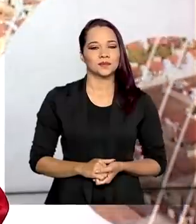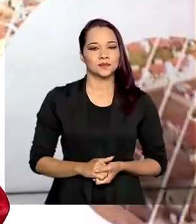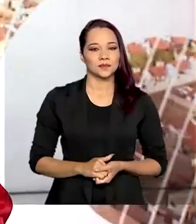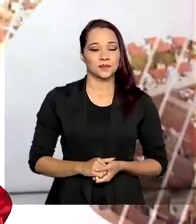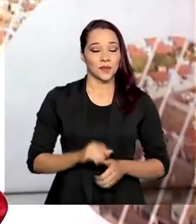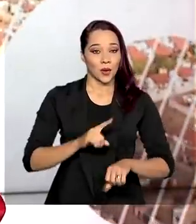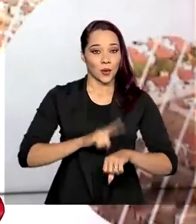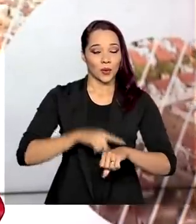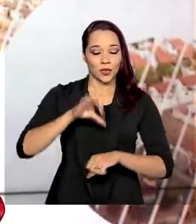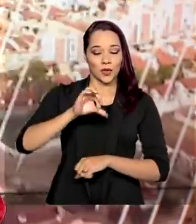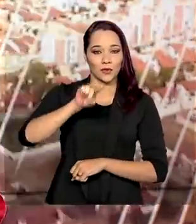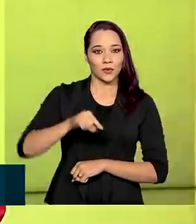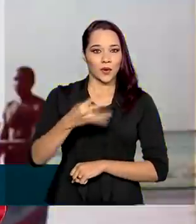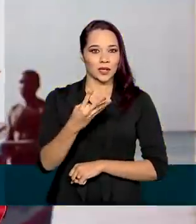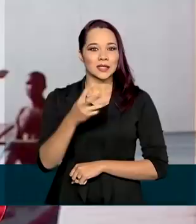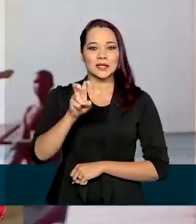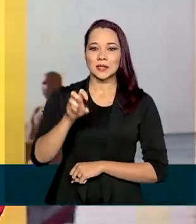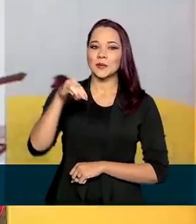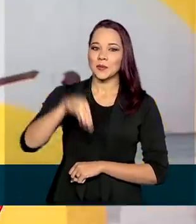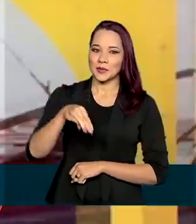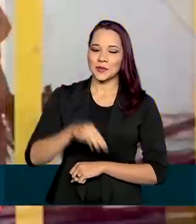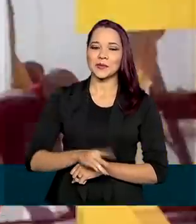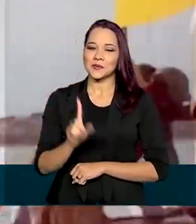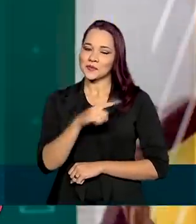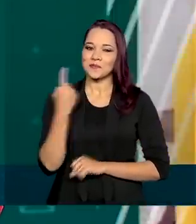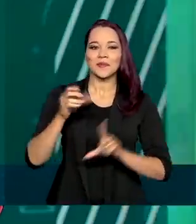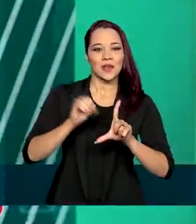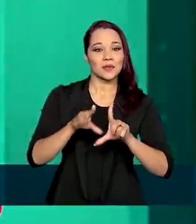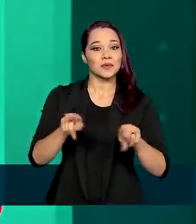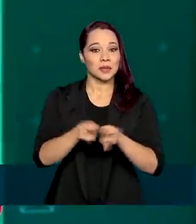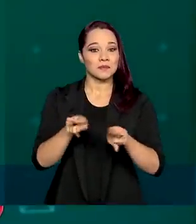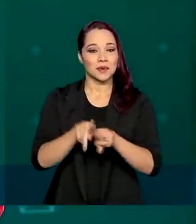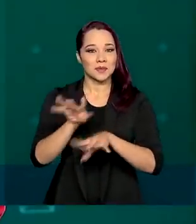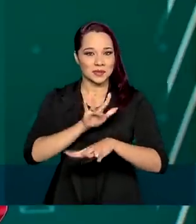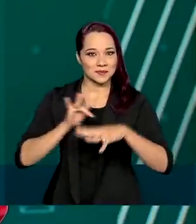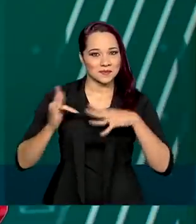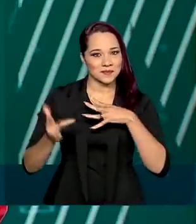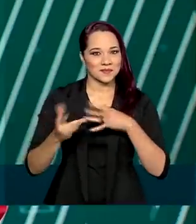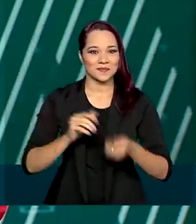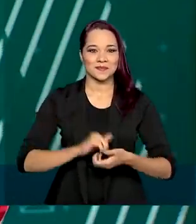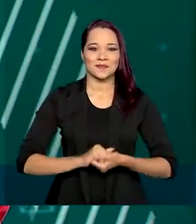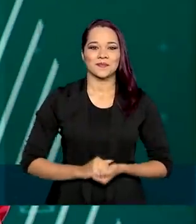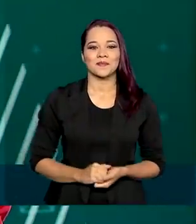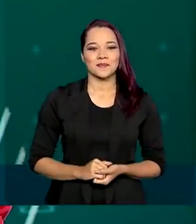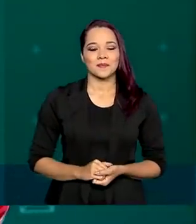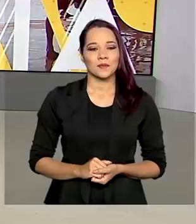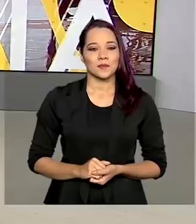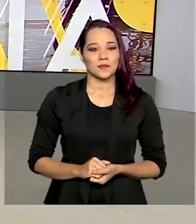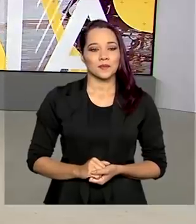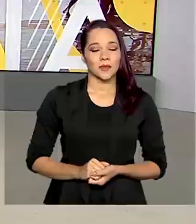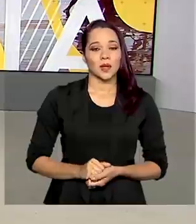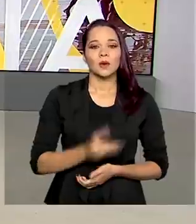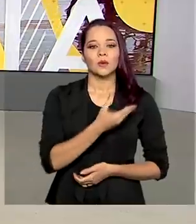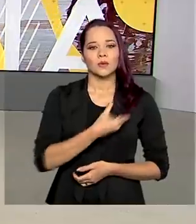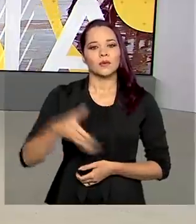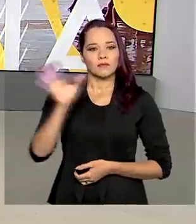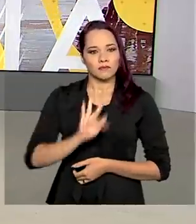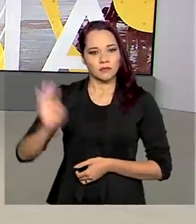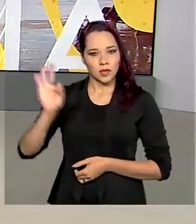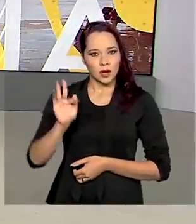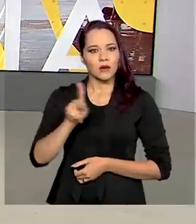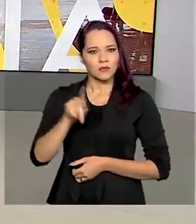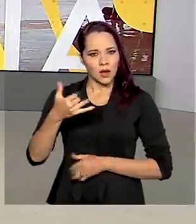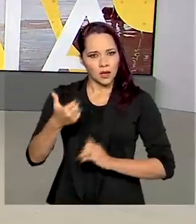São 9 horas e 45 minutos. Nós estamos ao vivo também pelas redes sociais. O governo